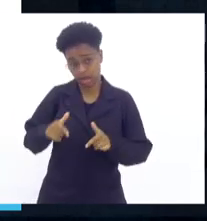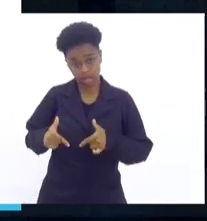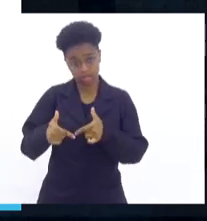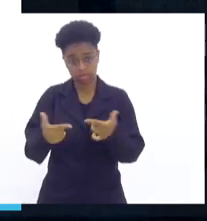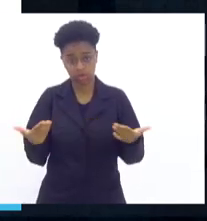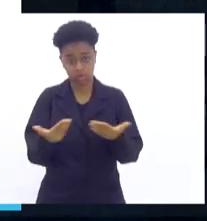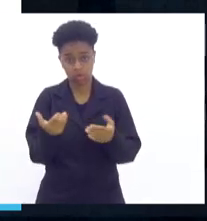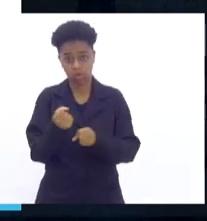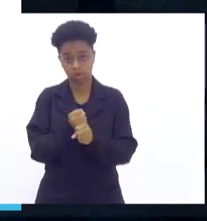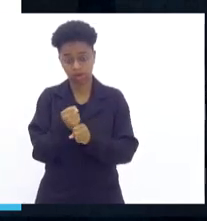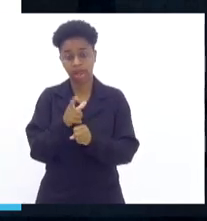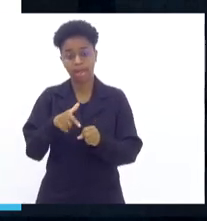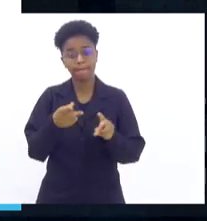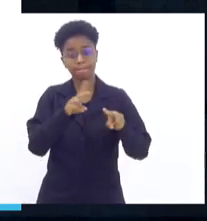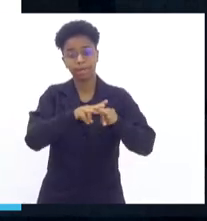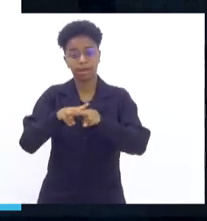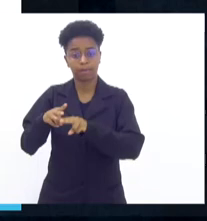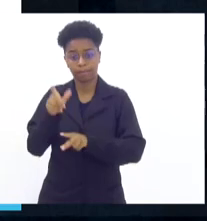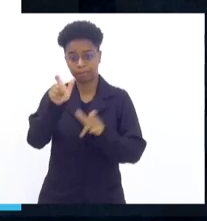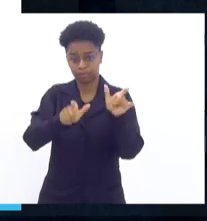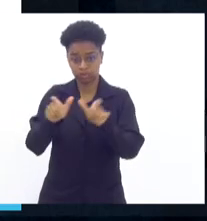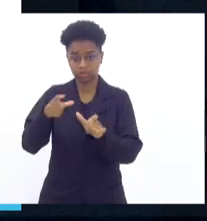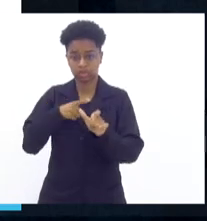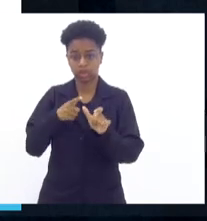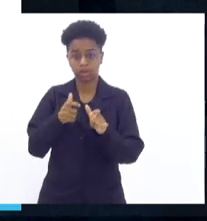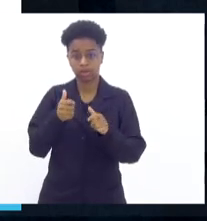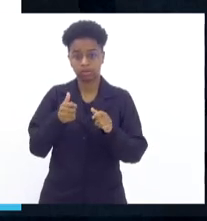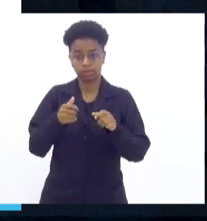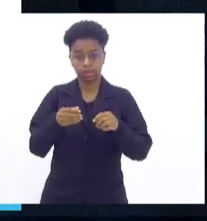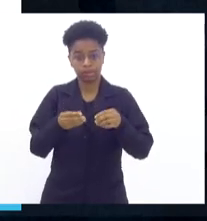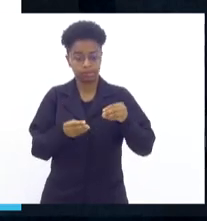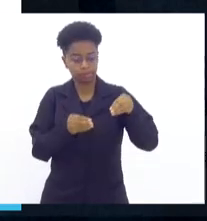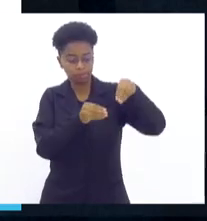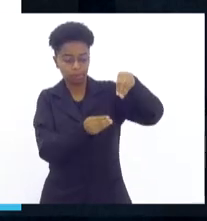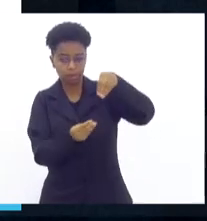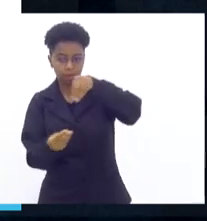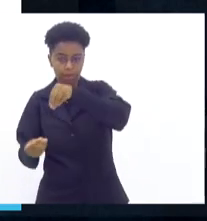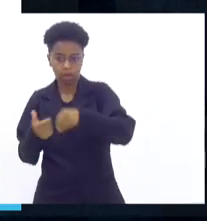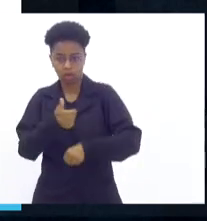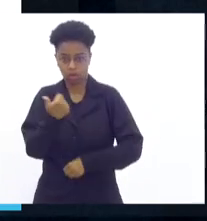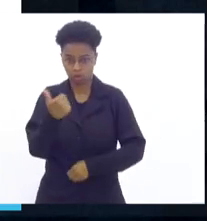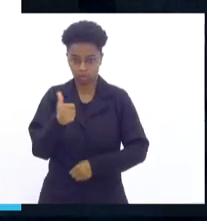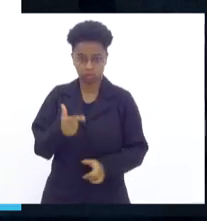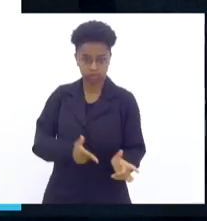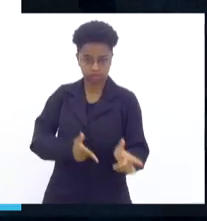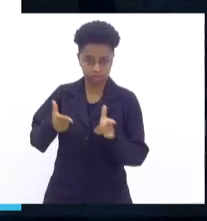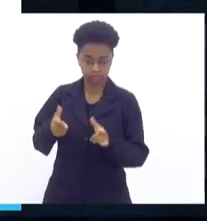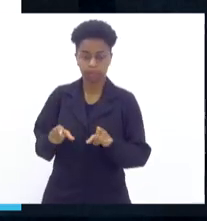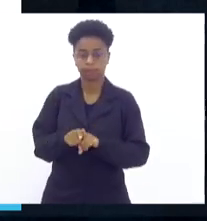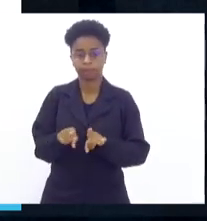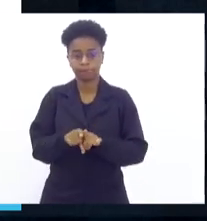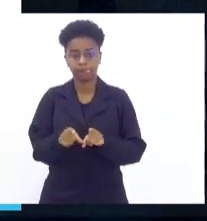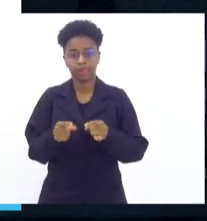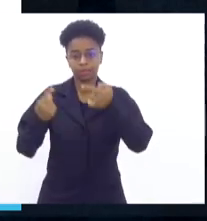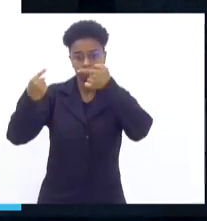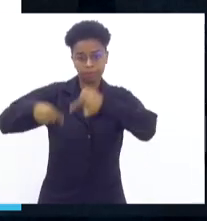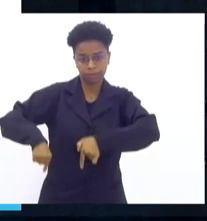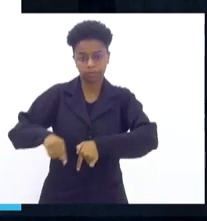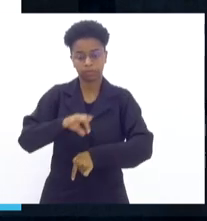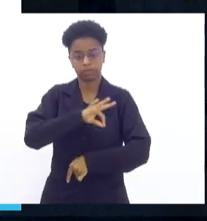a prisão dos elementos, com os 11 fuzis lá enfileirados, a maior apreensão do ano e a única ocorrência da polícia militar.